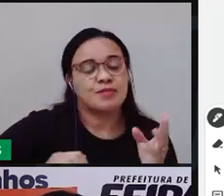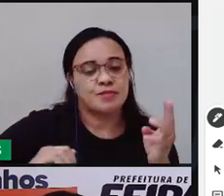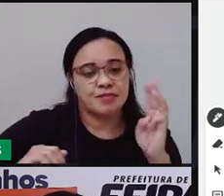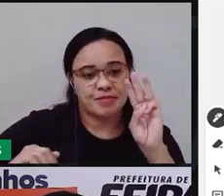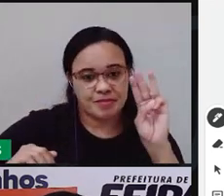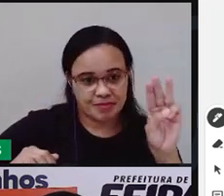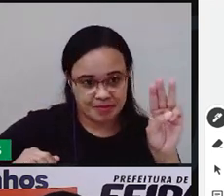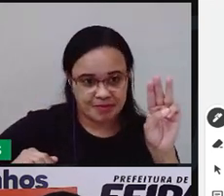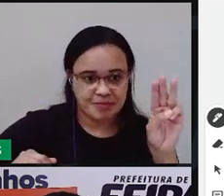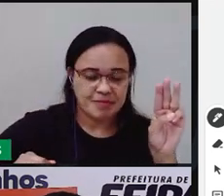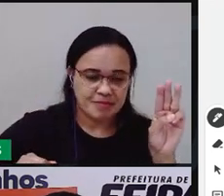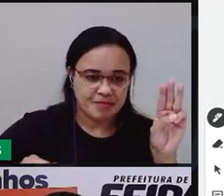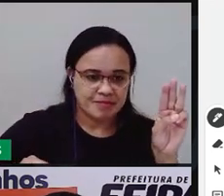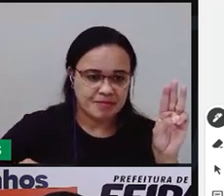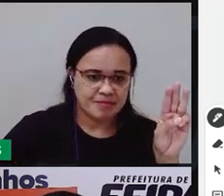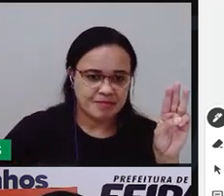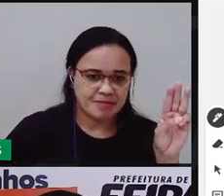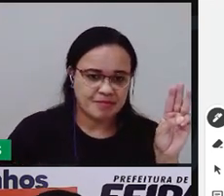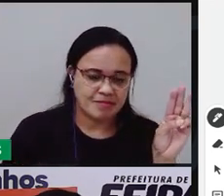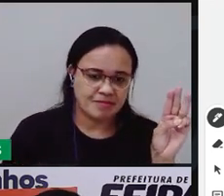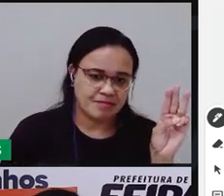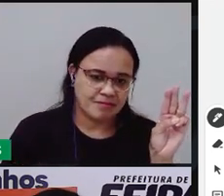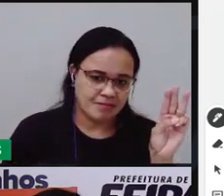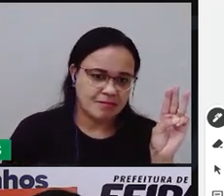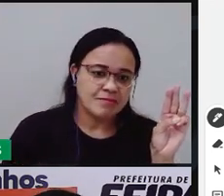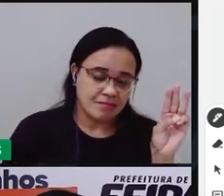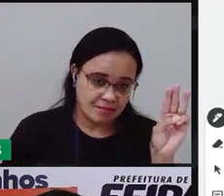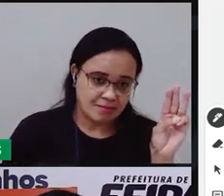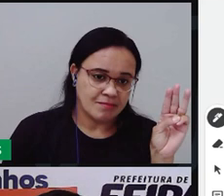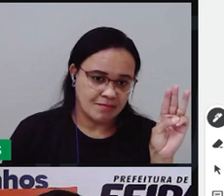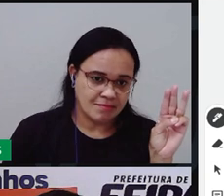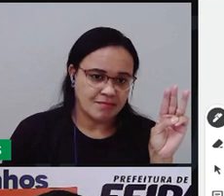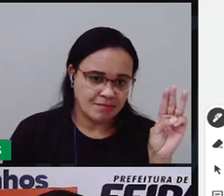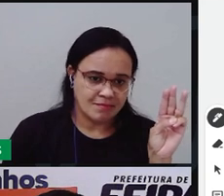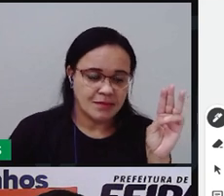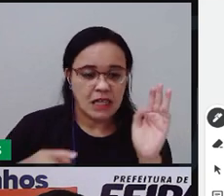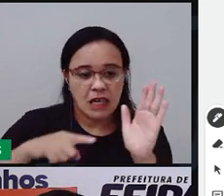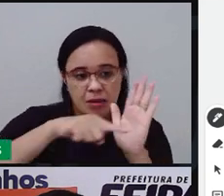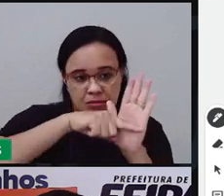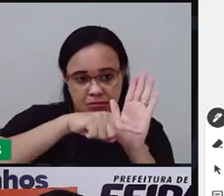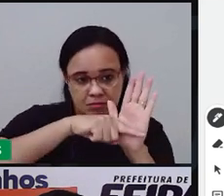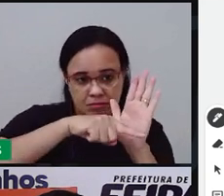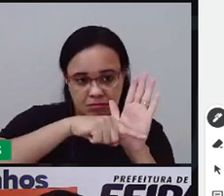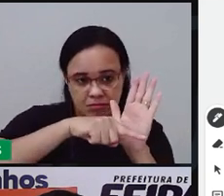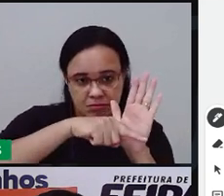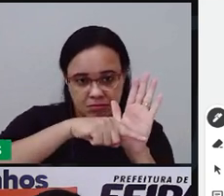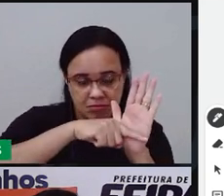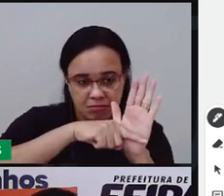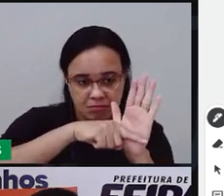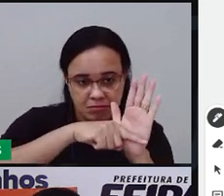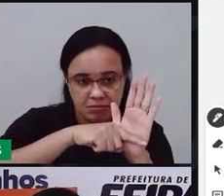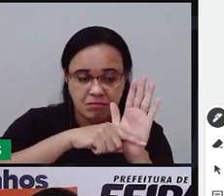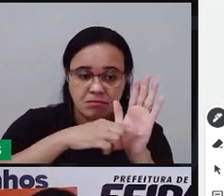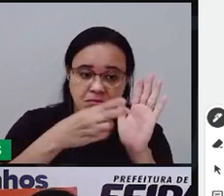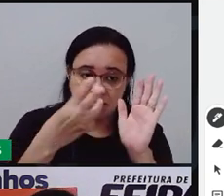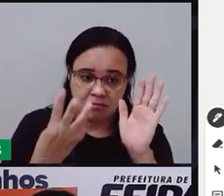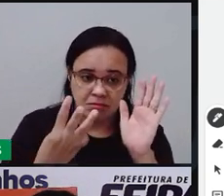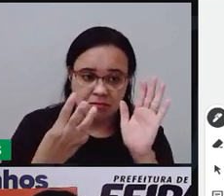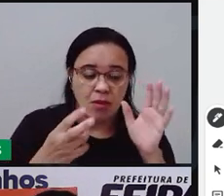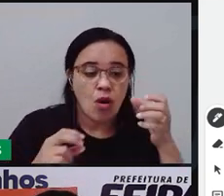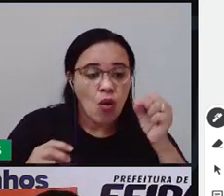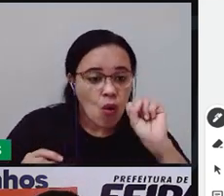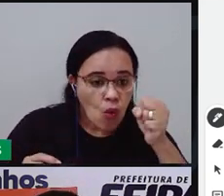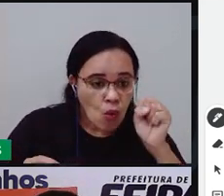dois, três, três cajus. Vamos